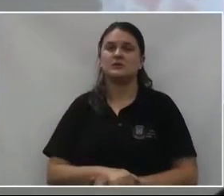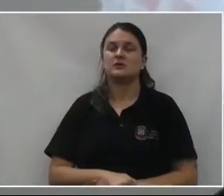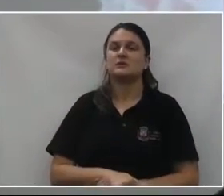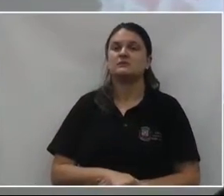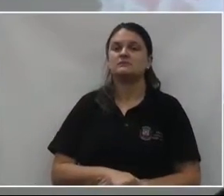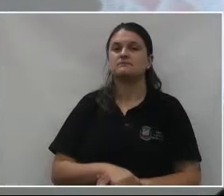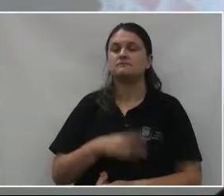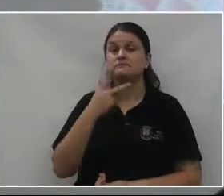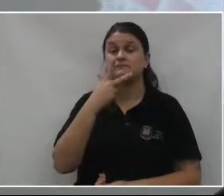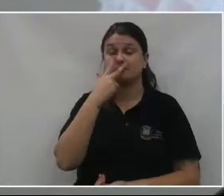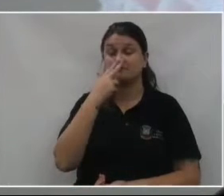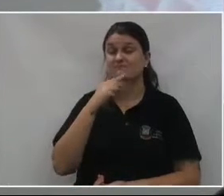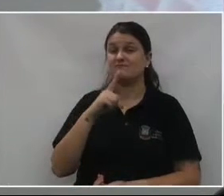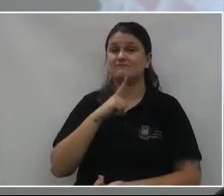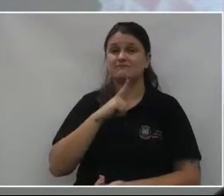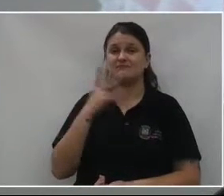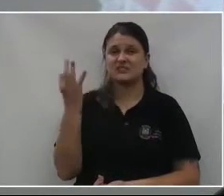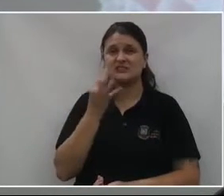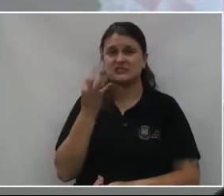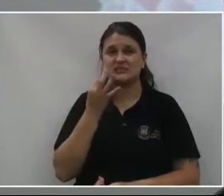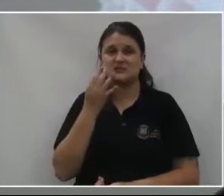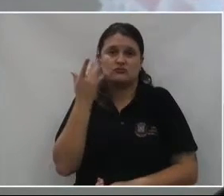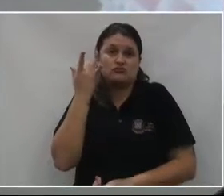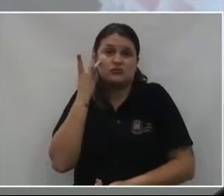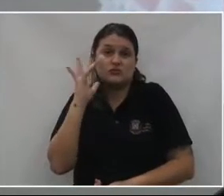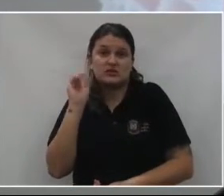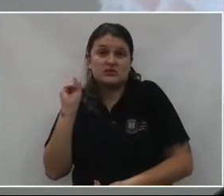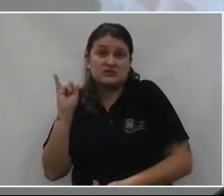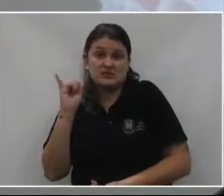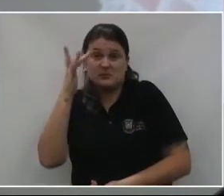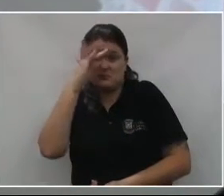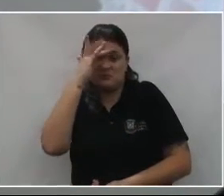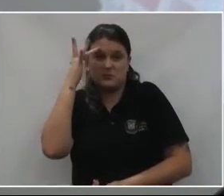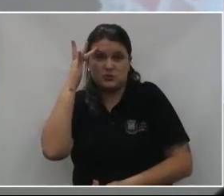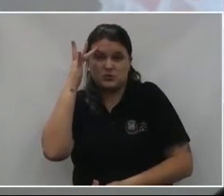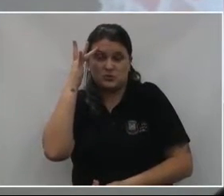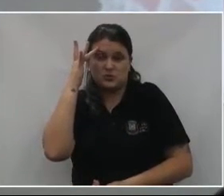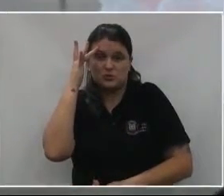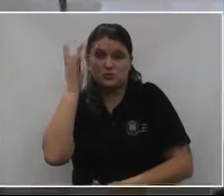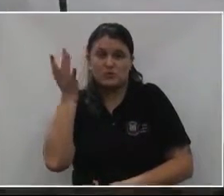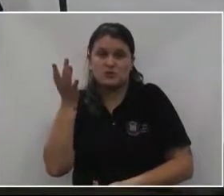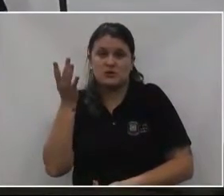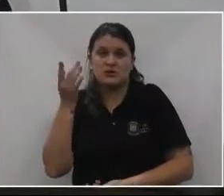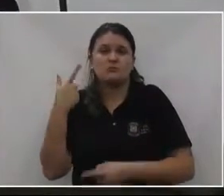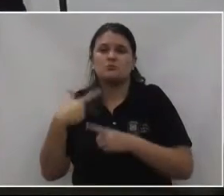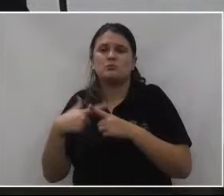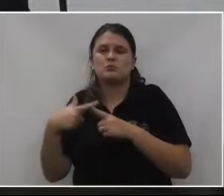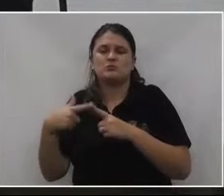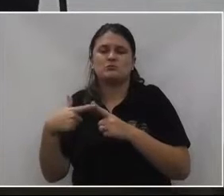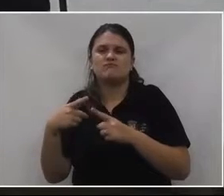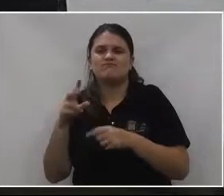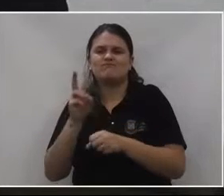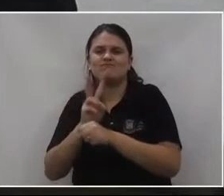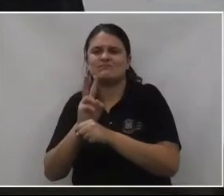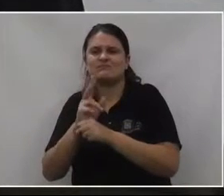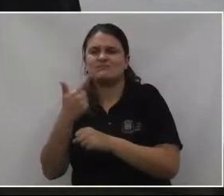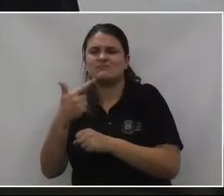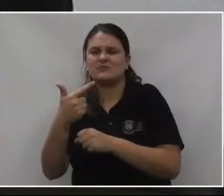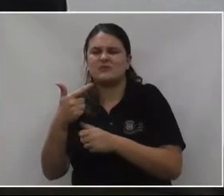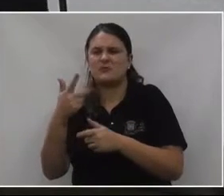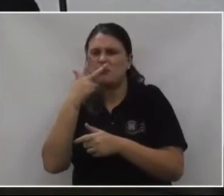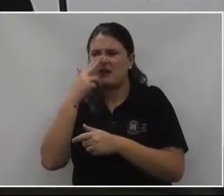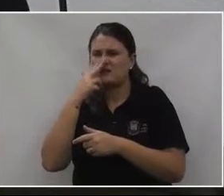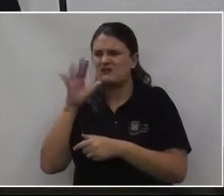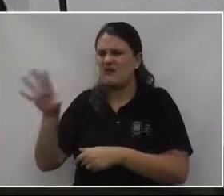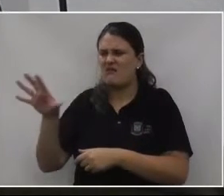Com certeza, não sei se o pessoal que... Porque para andar, chegar, ficar numa